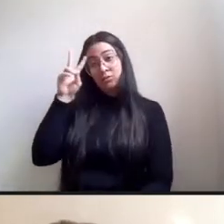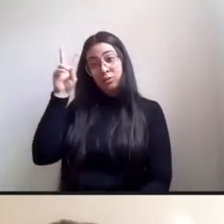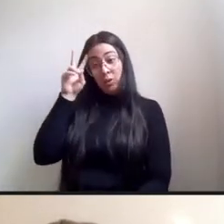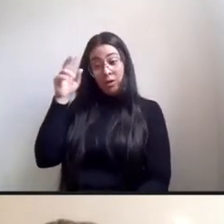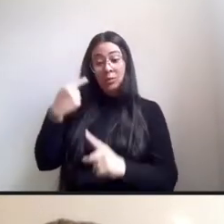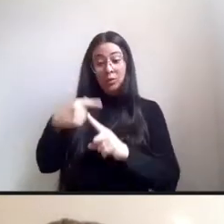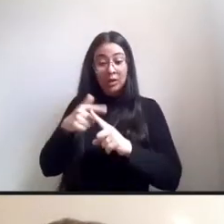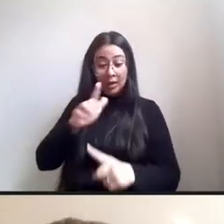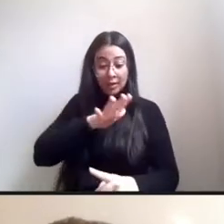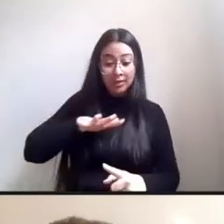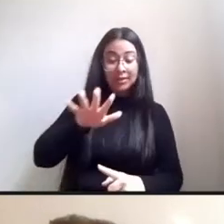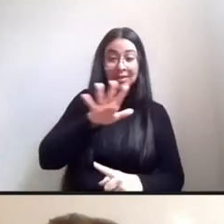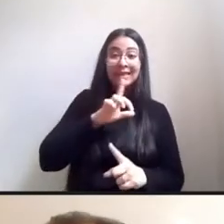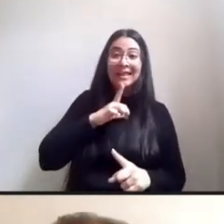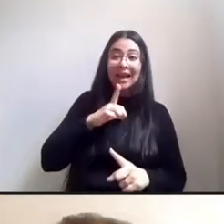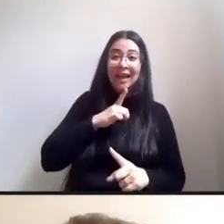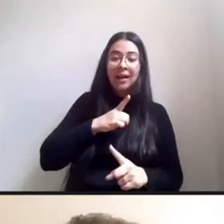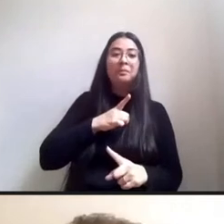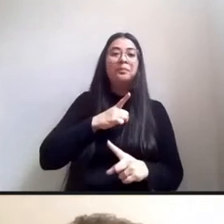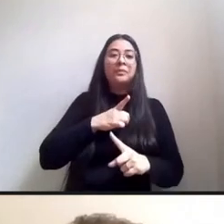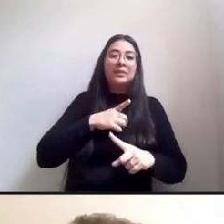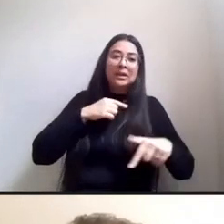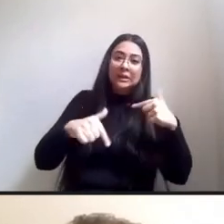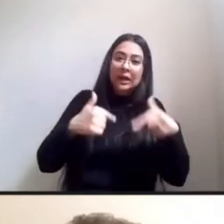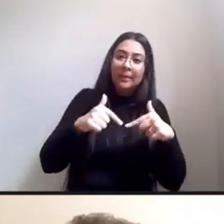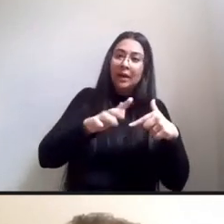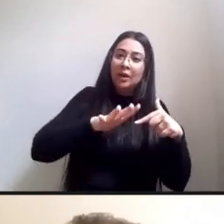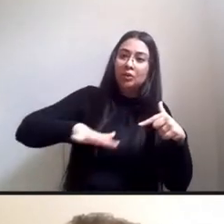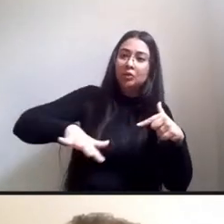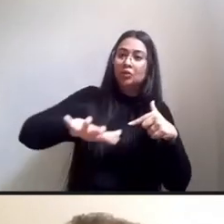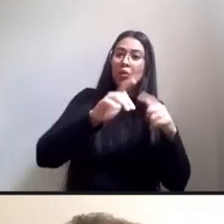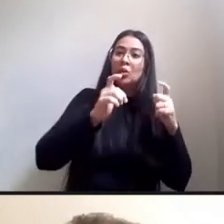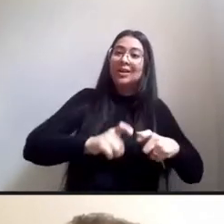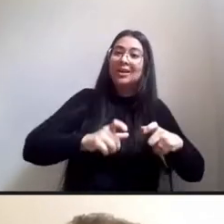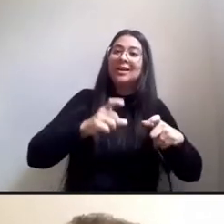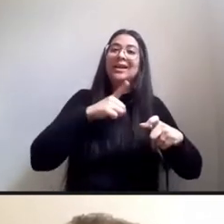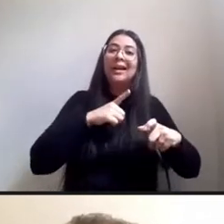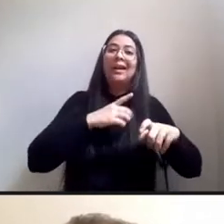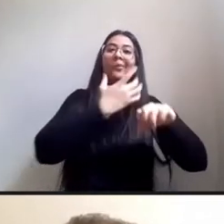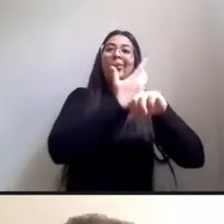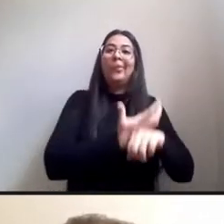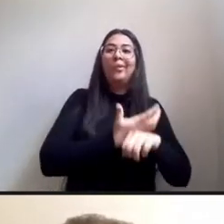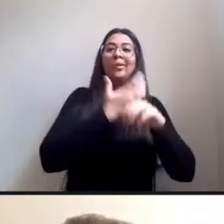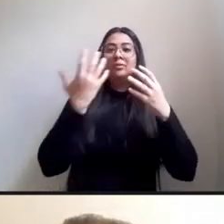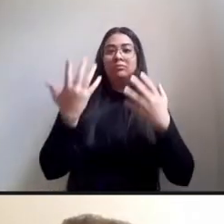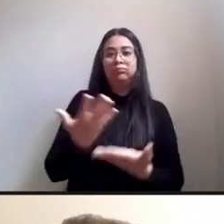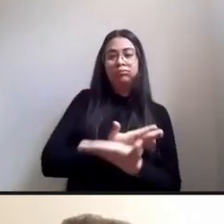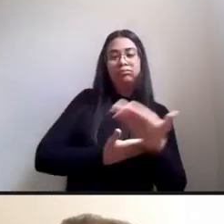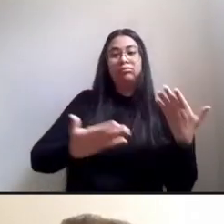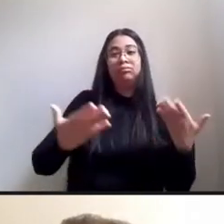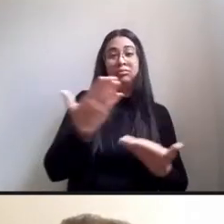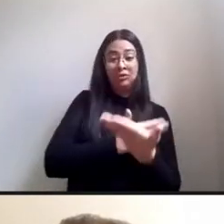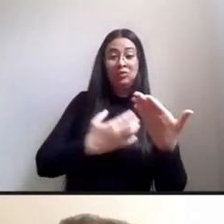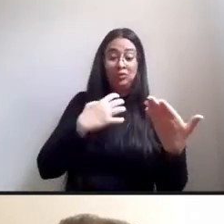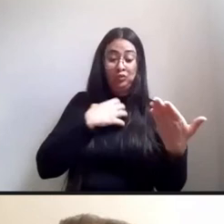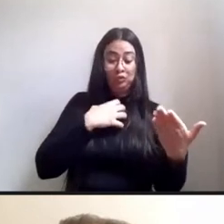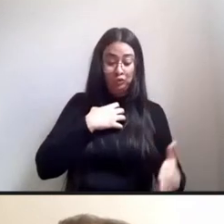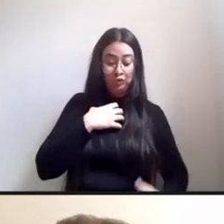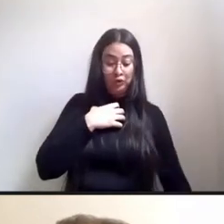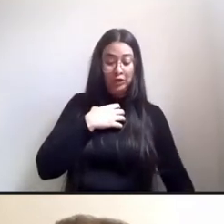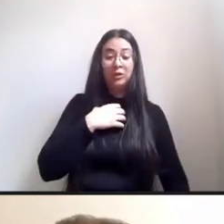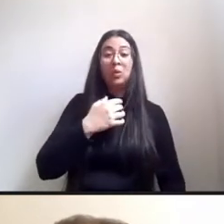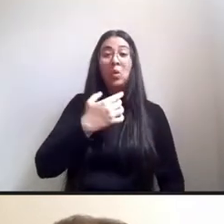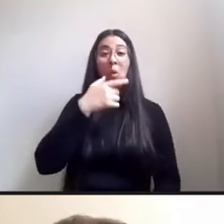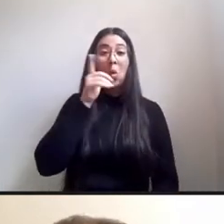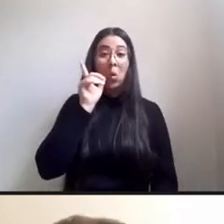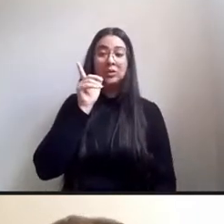que é também interdisciplinar e interdisciplinar de maneira radical né eu acho que a antropologia